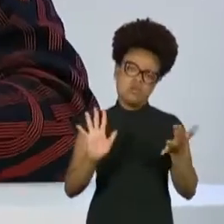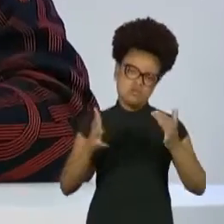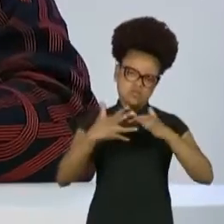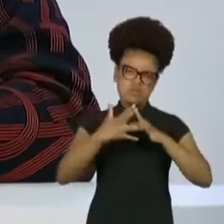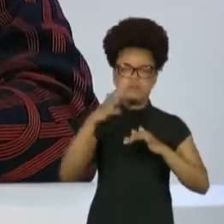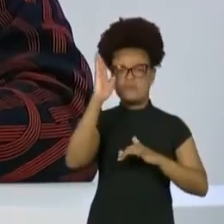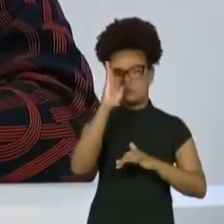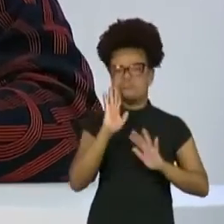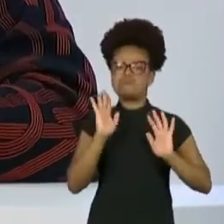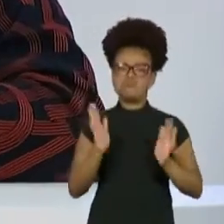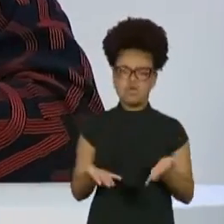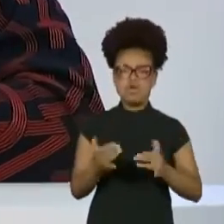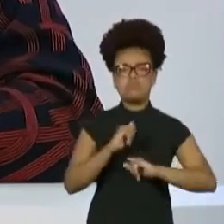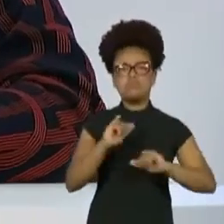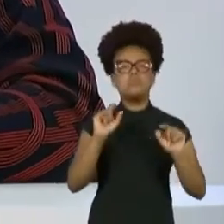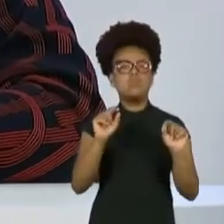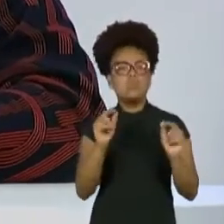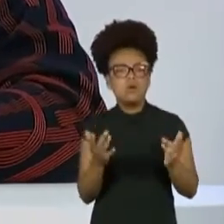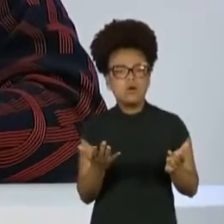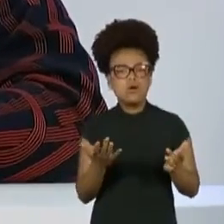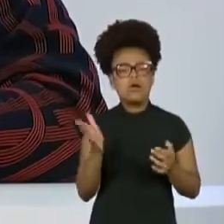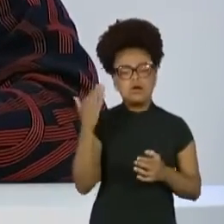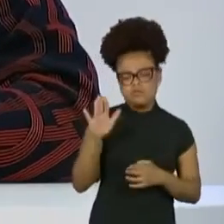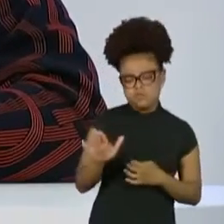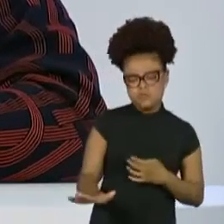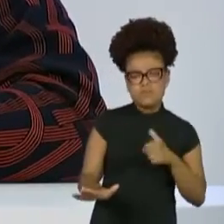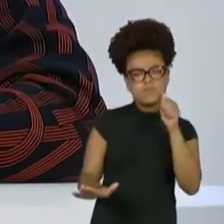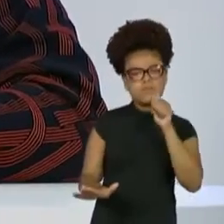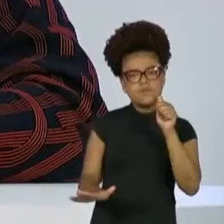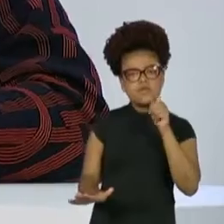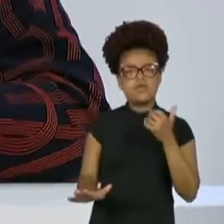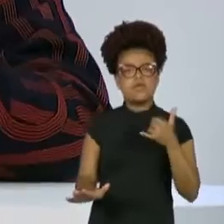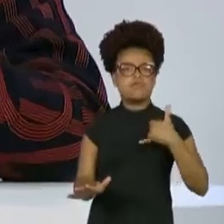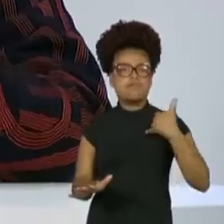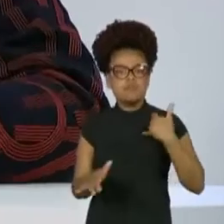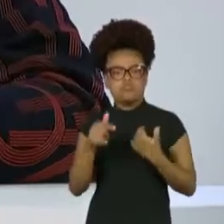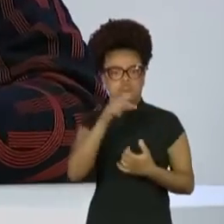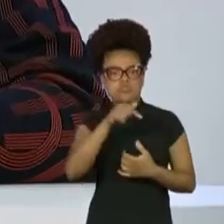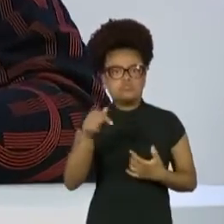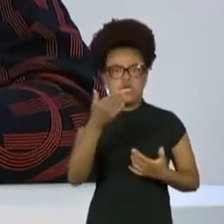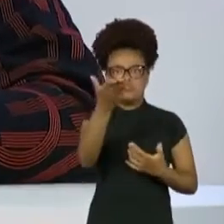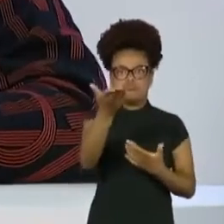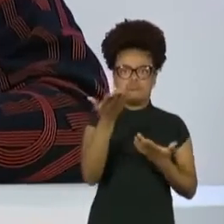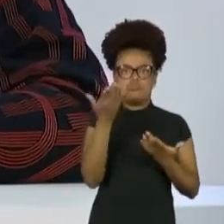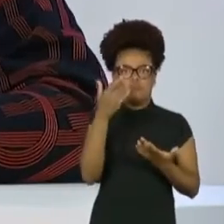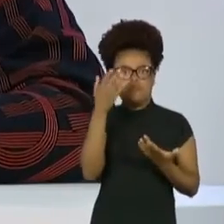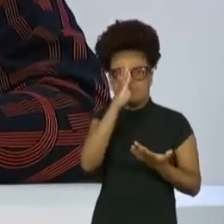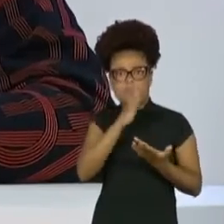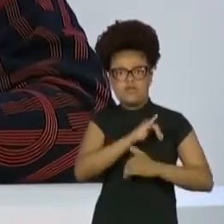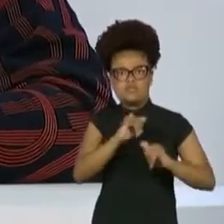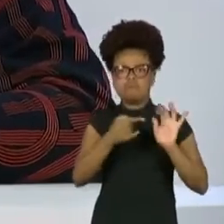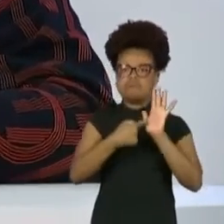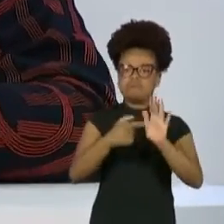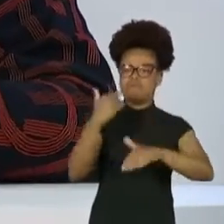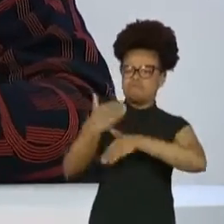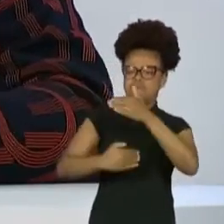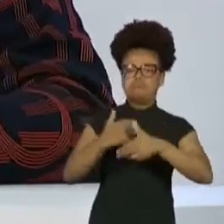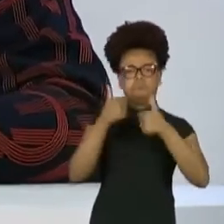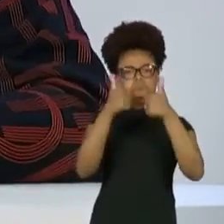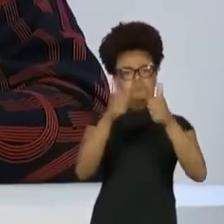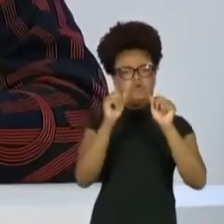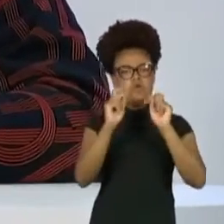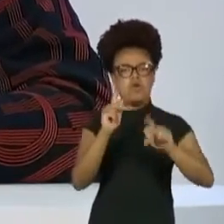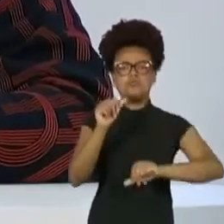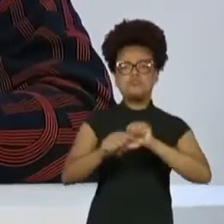de setenta e sete anos que passou por muitas coisas e ajudou a transformar pautas muito relevantes em relação ao